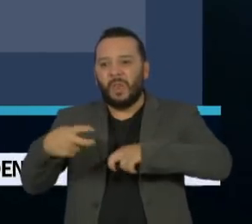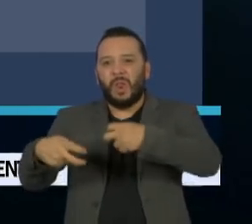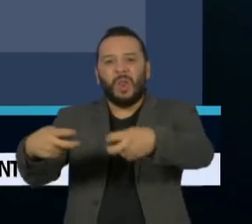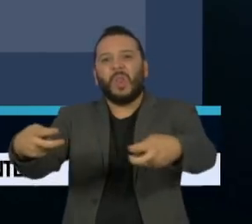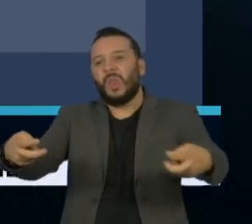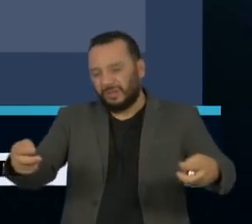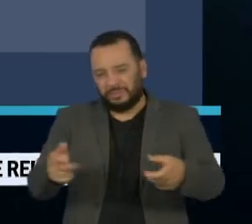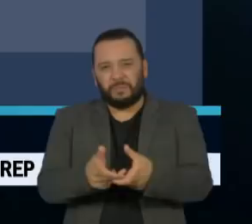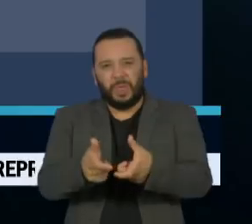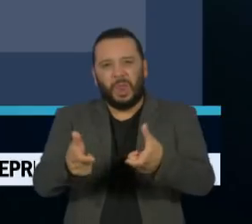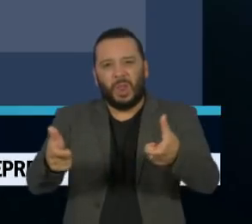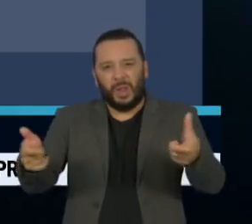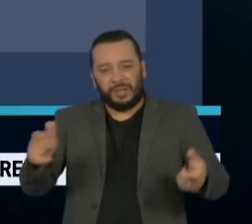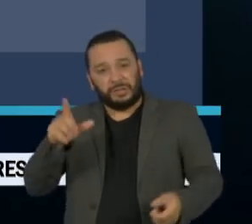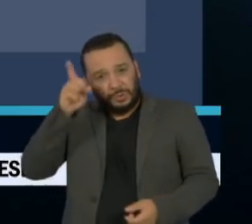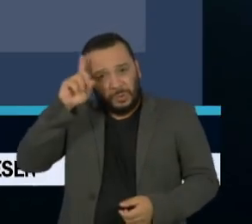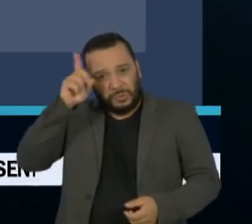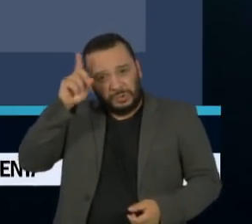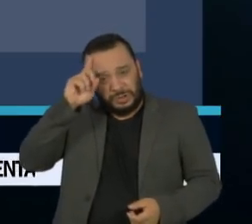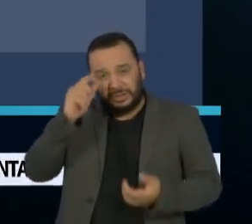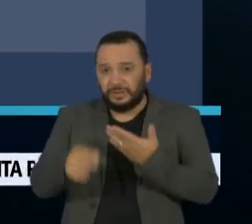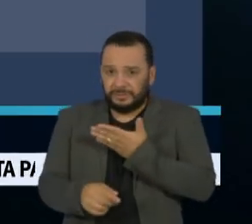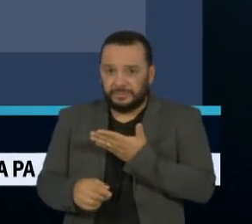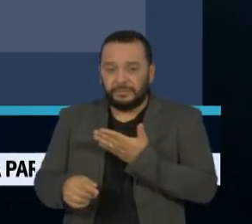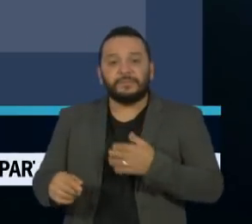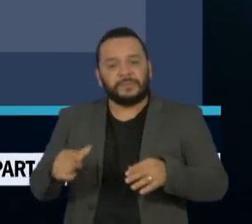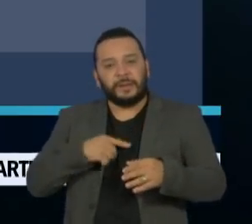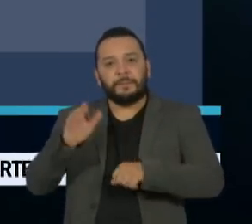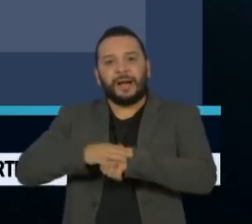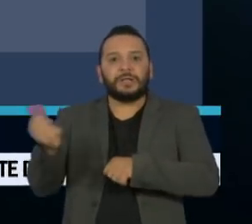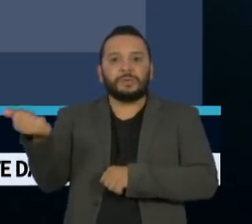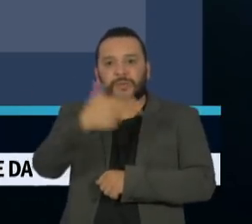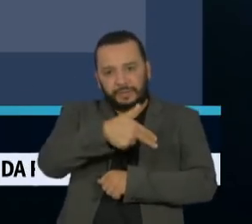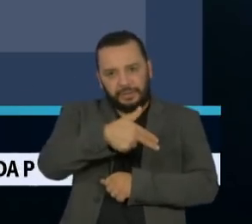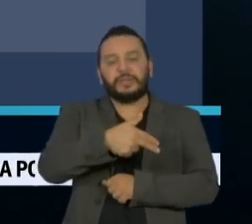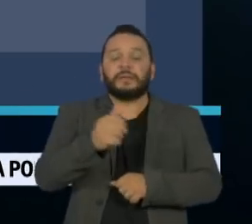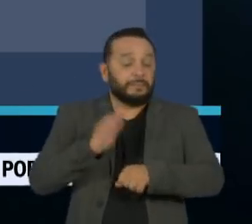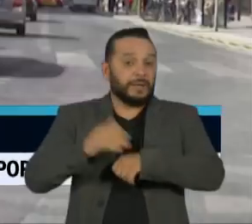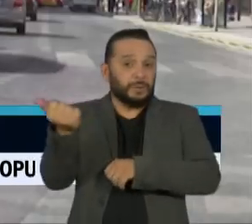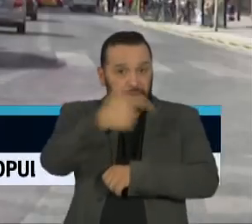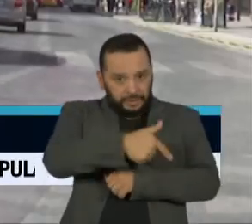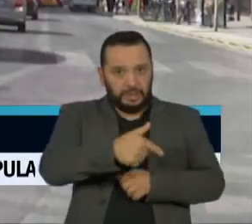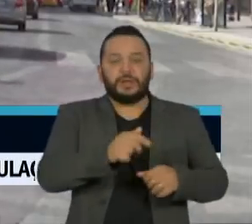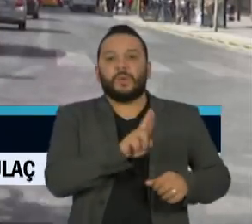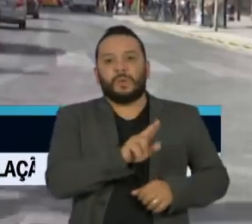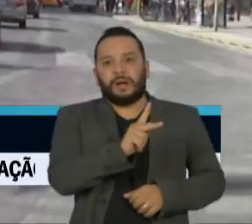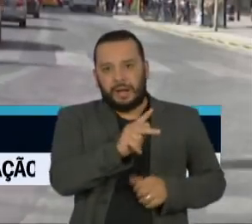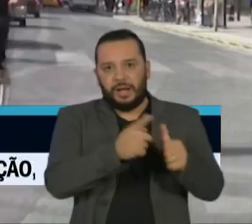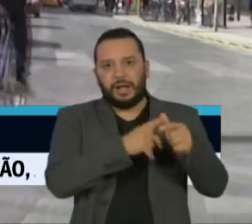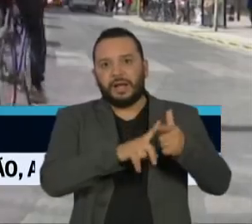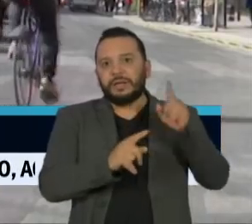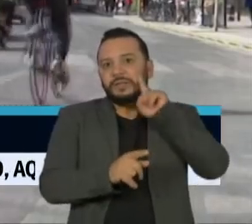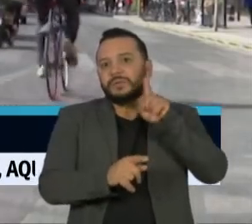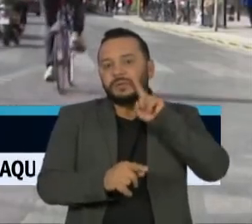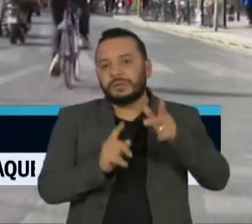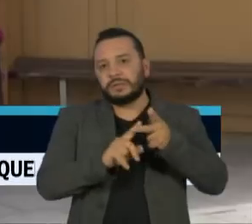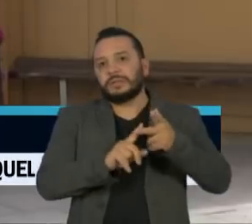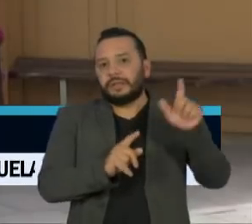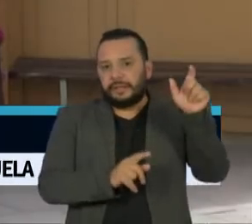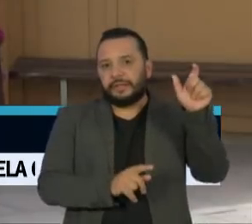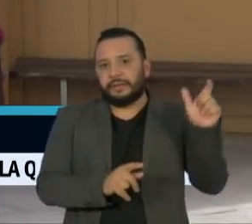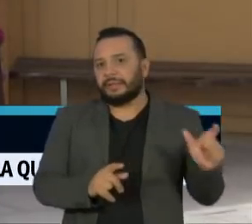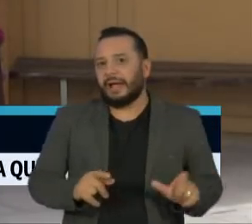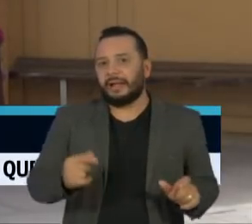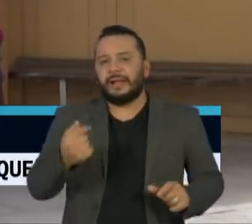milhão de habitantes por dia, superando o Reino Unido, Estados Unidos e a Itália. O governo evitou o confinamento total